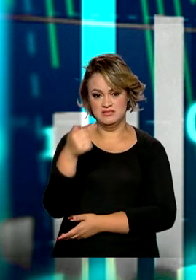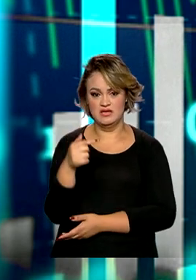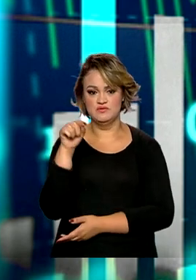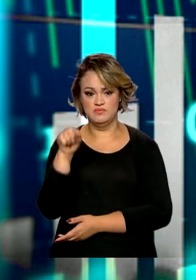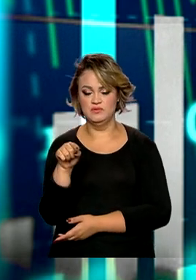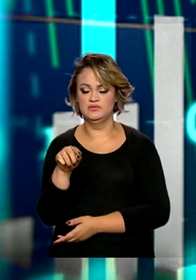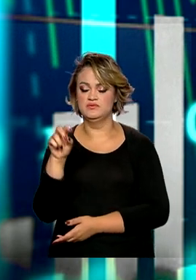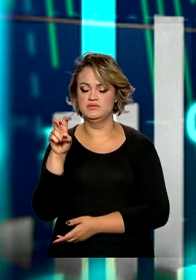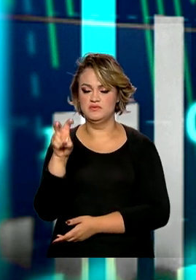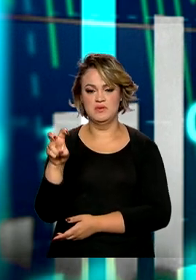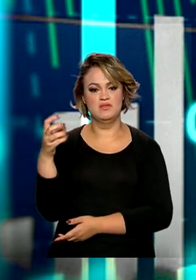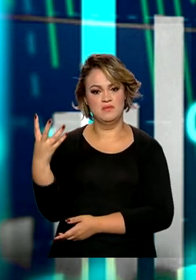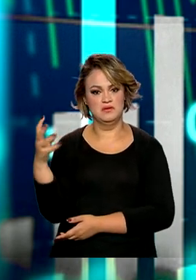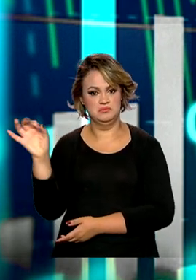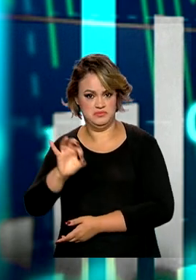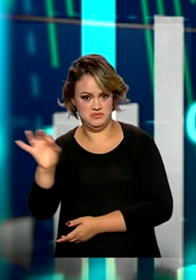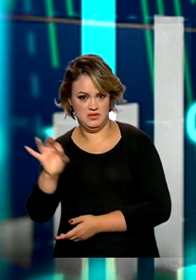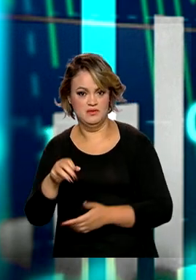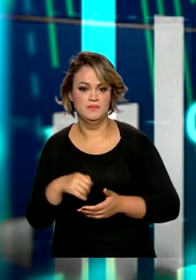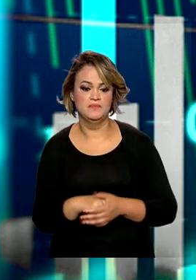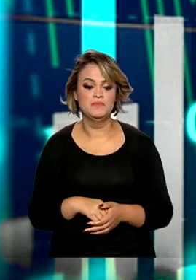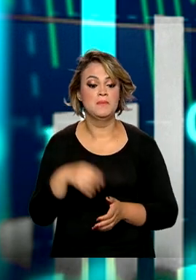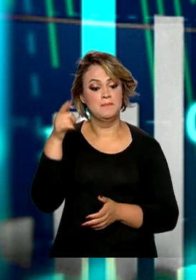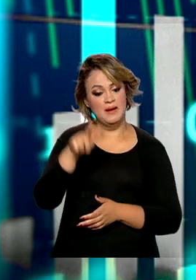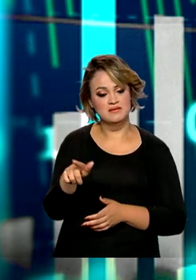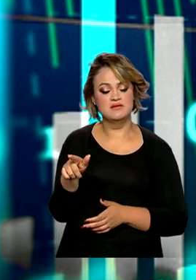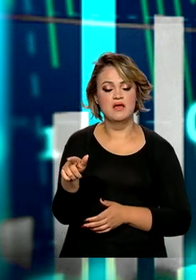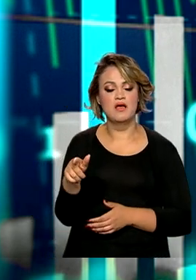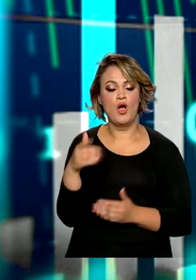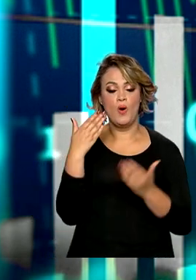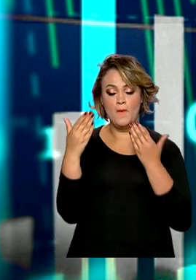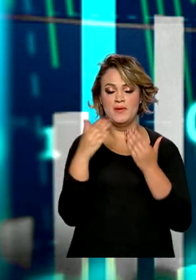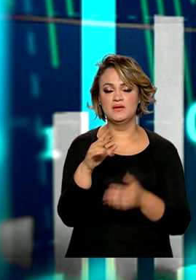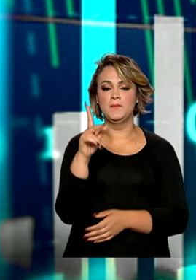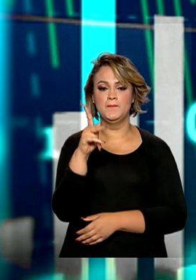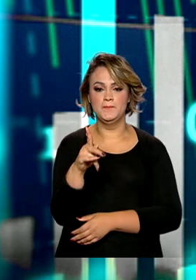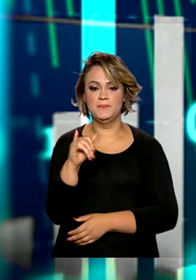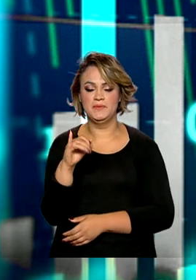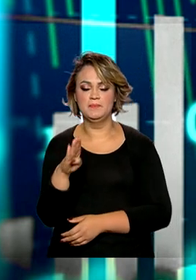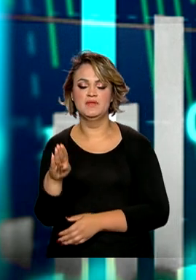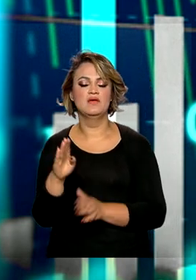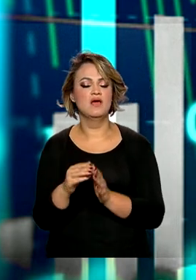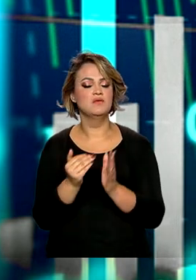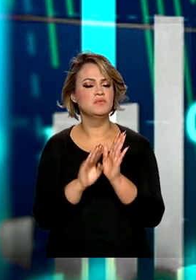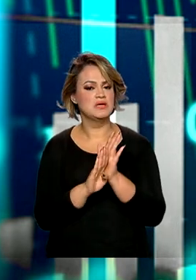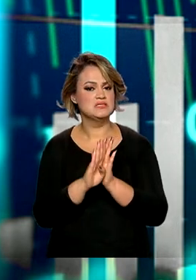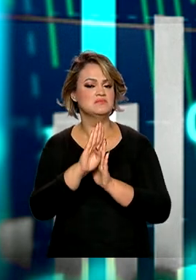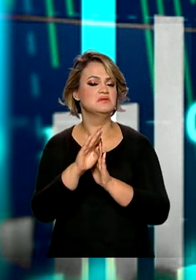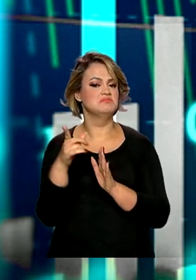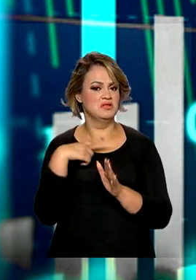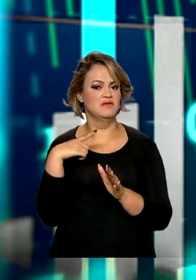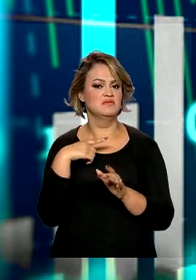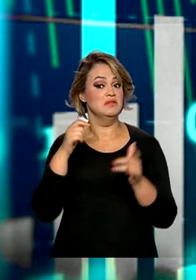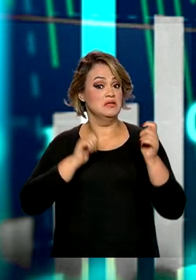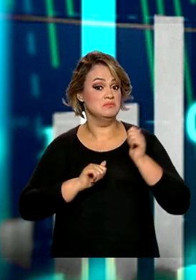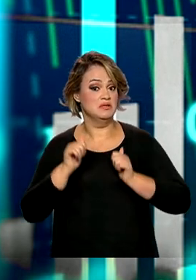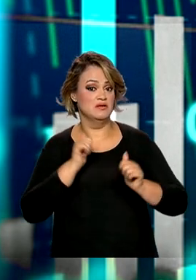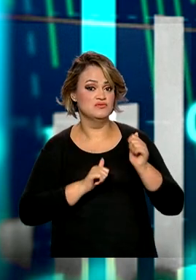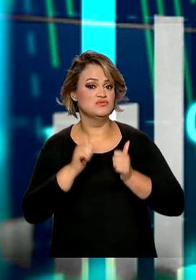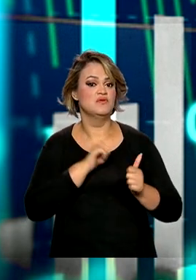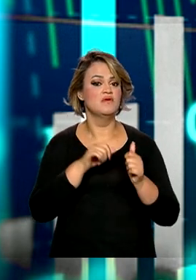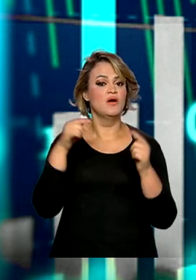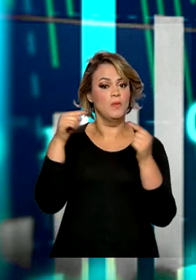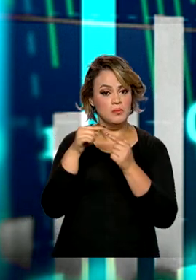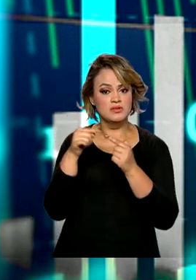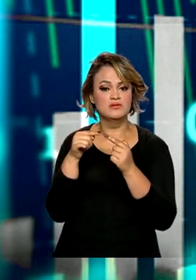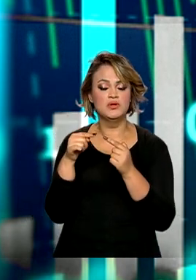,54%. Da mesma forma, em relação ao PIB, houve um crescimento nas expectativas do mercado, seguindo